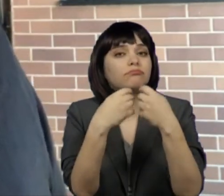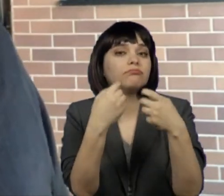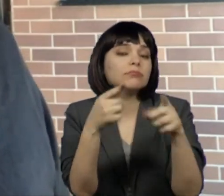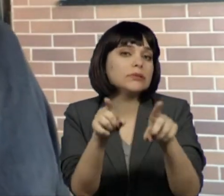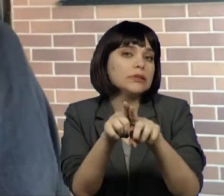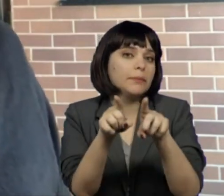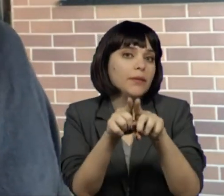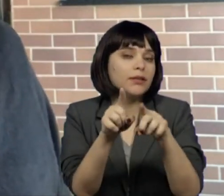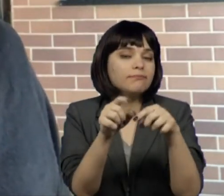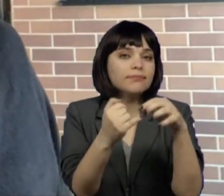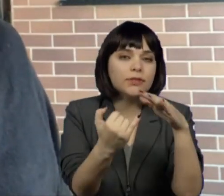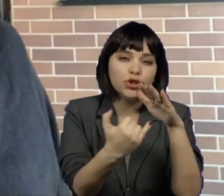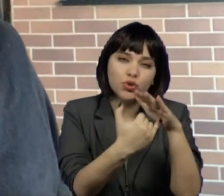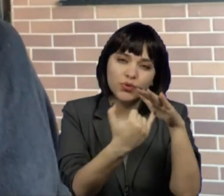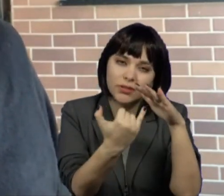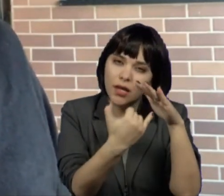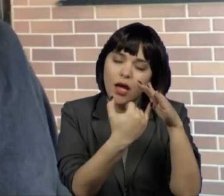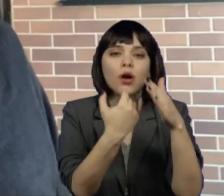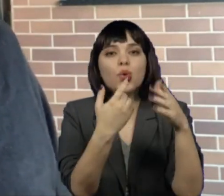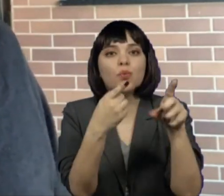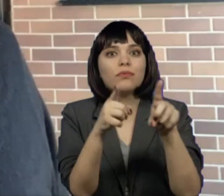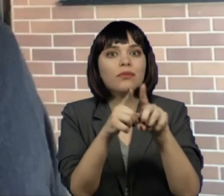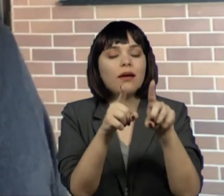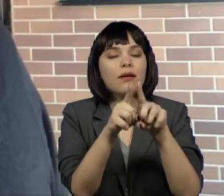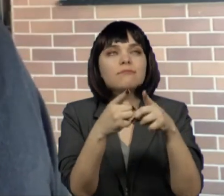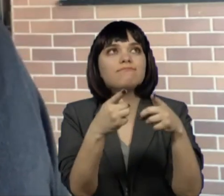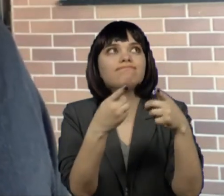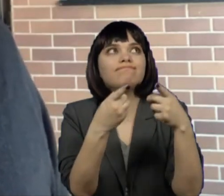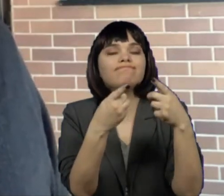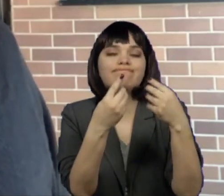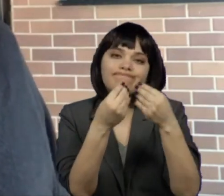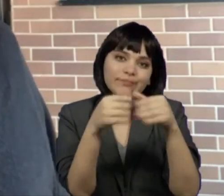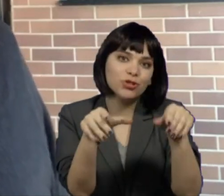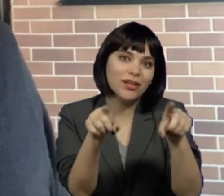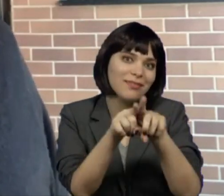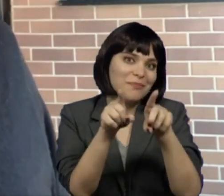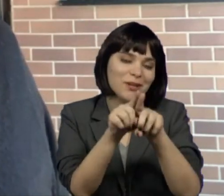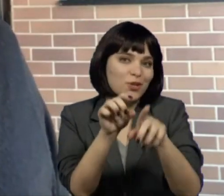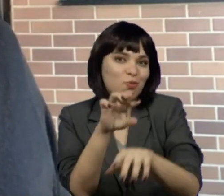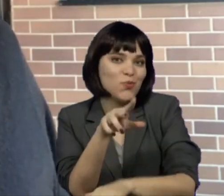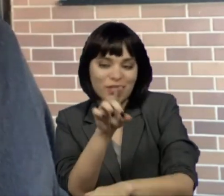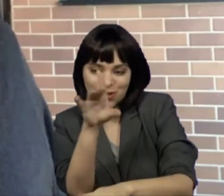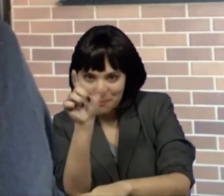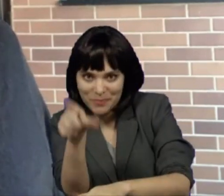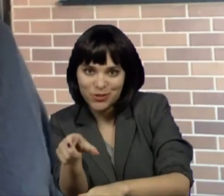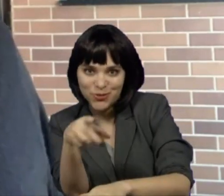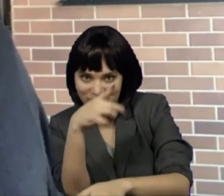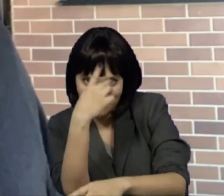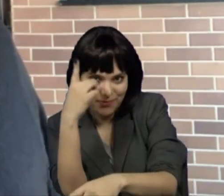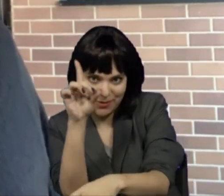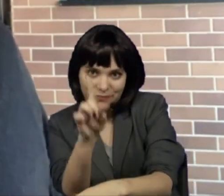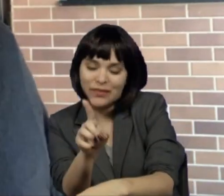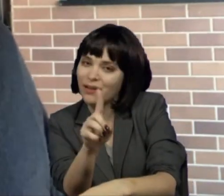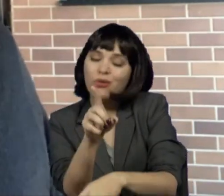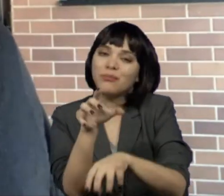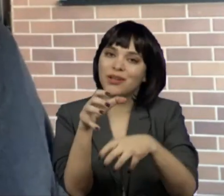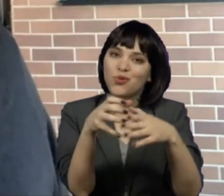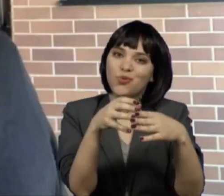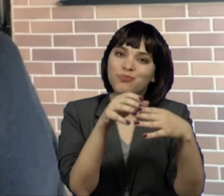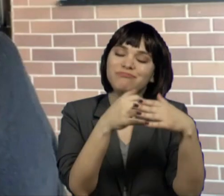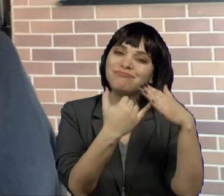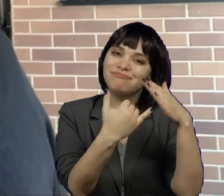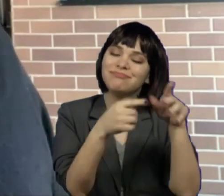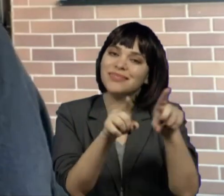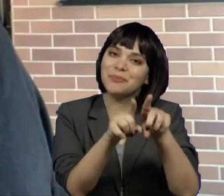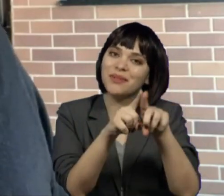também têm sofrido um impacto muito grande com redução de colaborações. É claro que os esforços estão